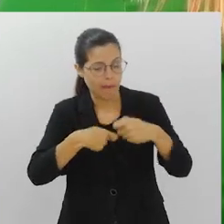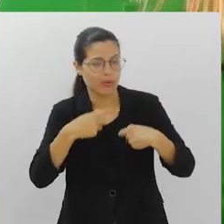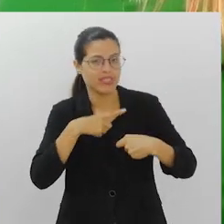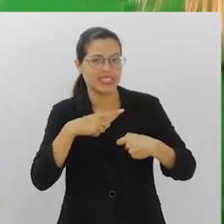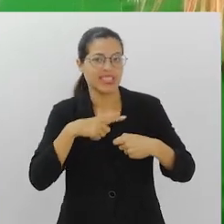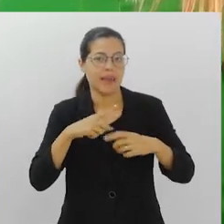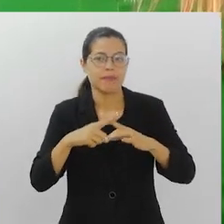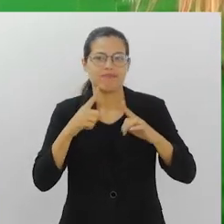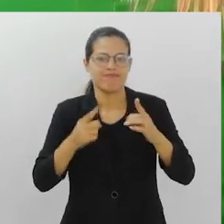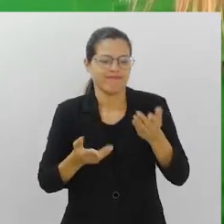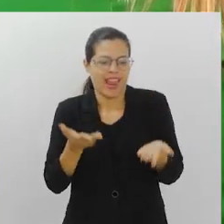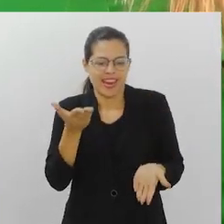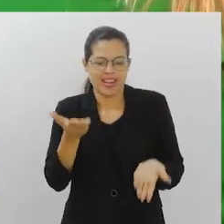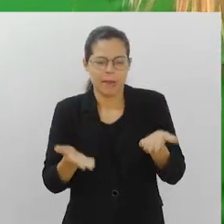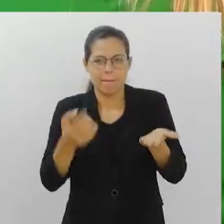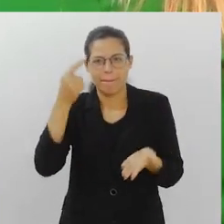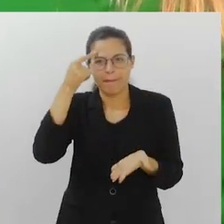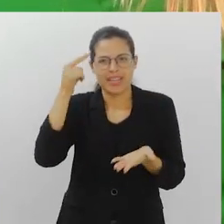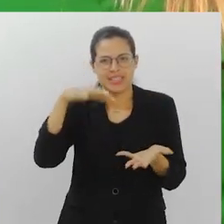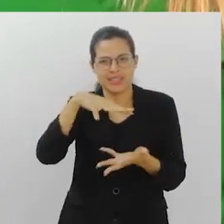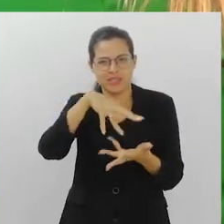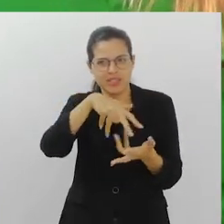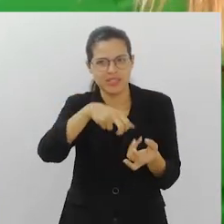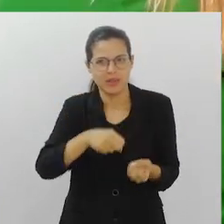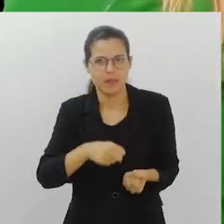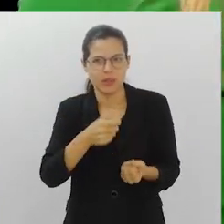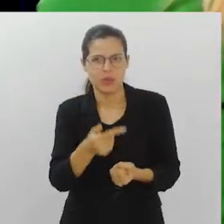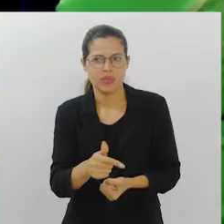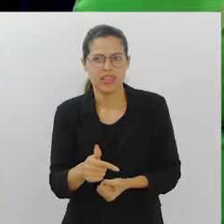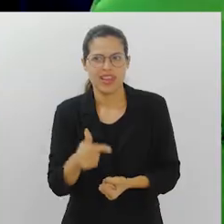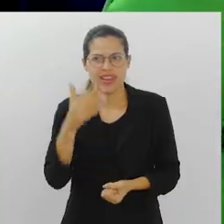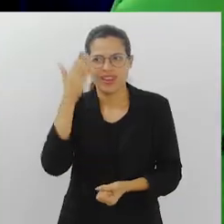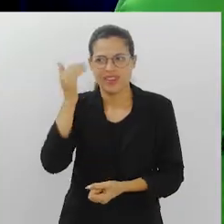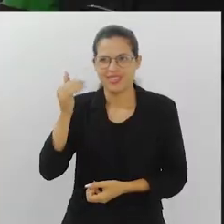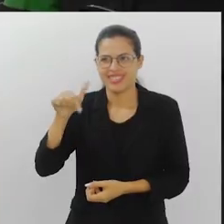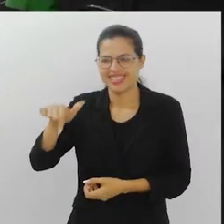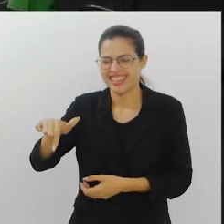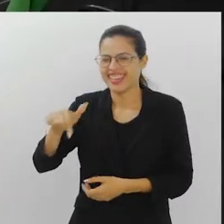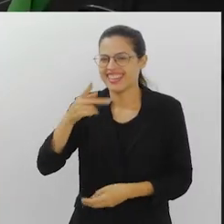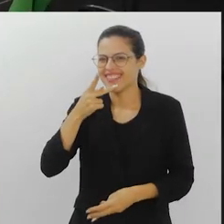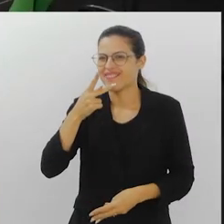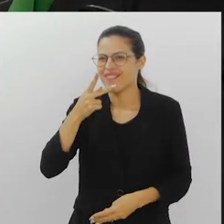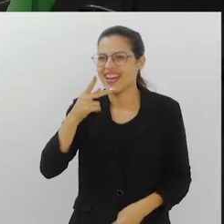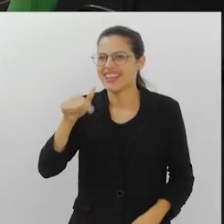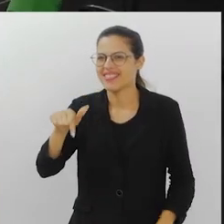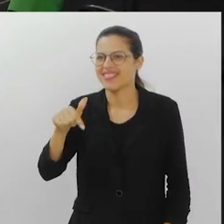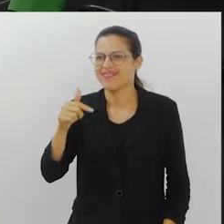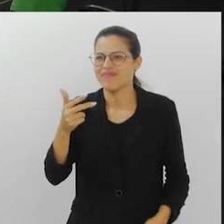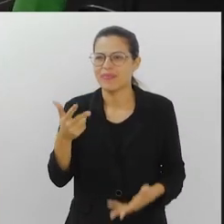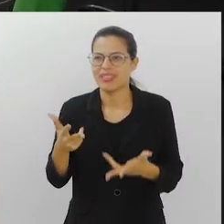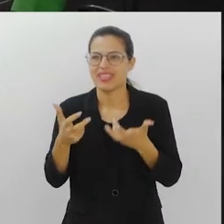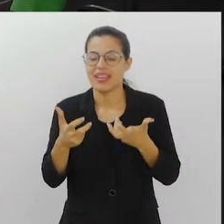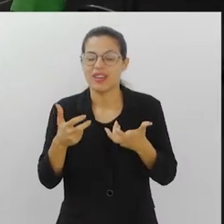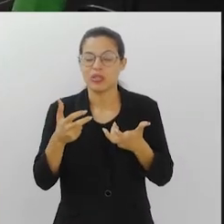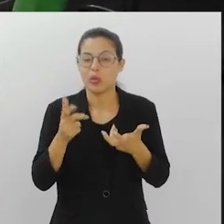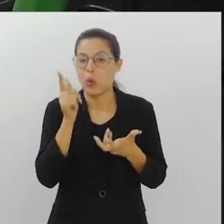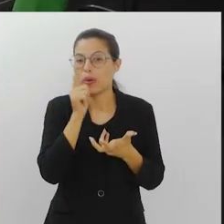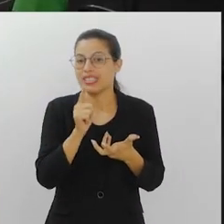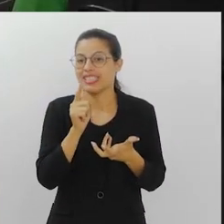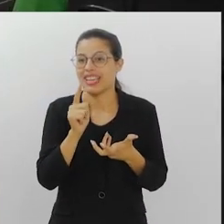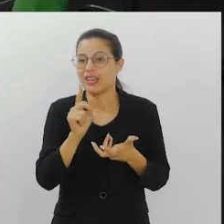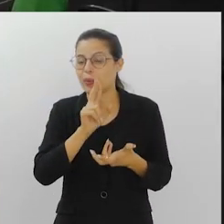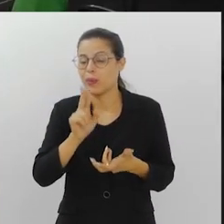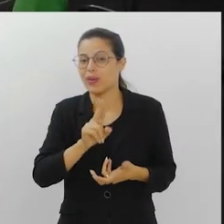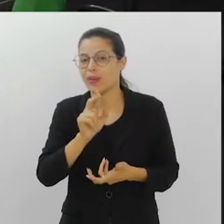também não tem o equilíbrio para pensar na sustentabilidade. Eu sei que o Faião vai dar um pulo na cadeira aqui, mas é o que sempre falo. É como a gente consegue trabalhar